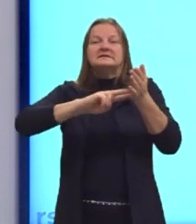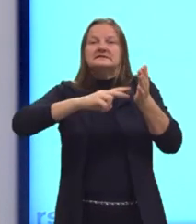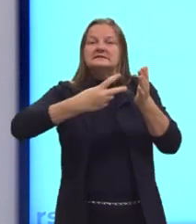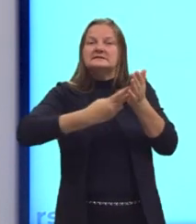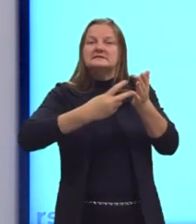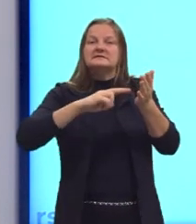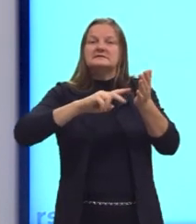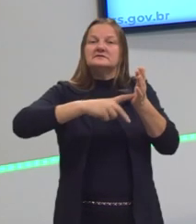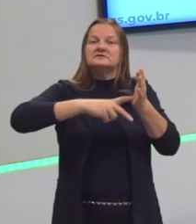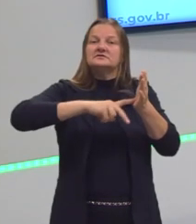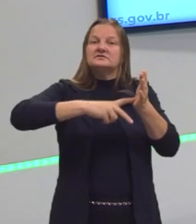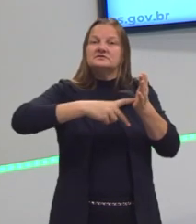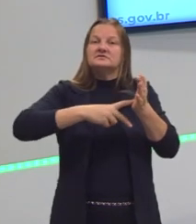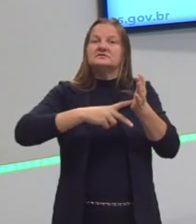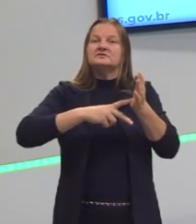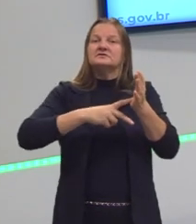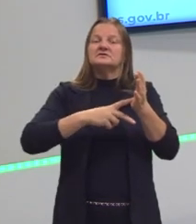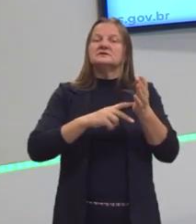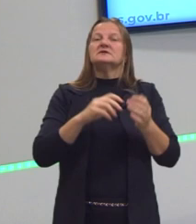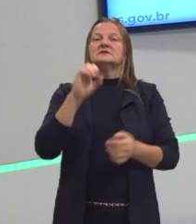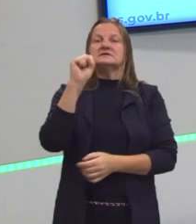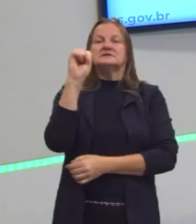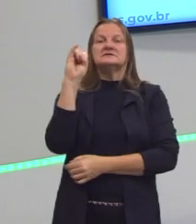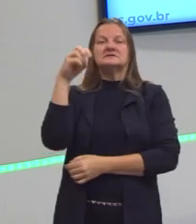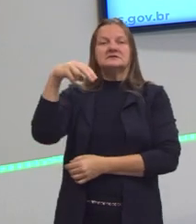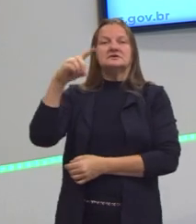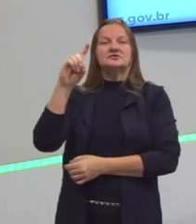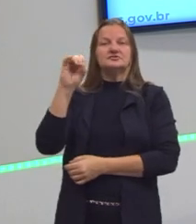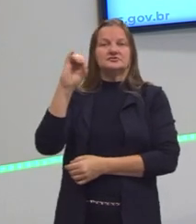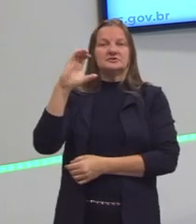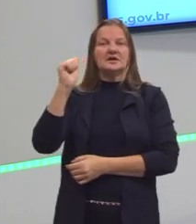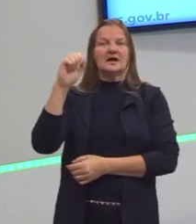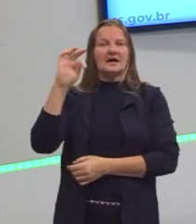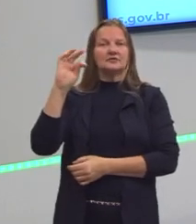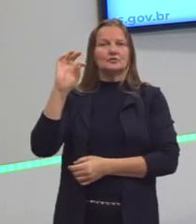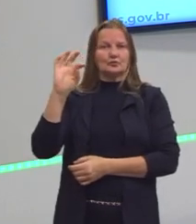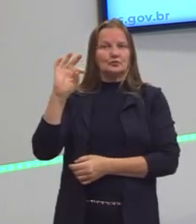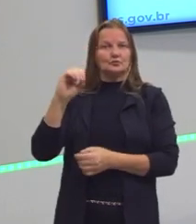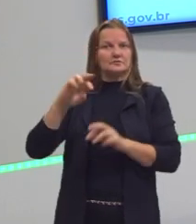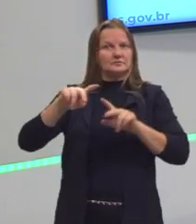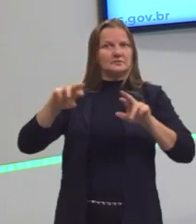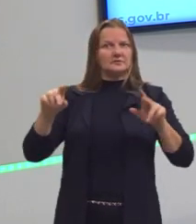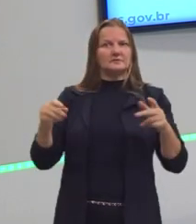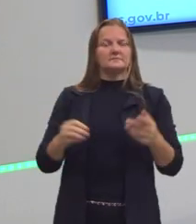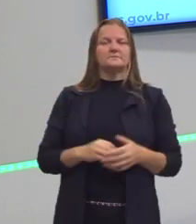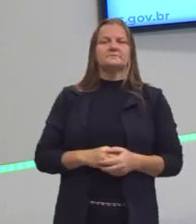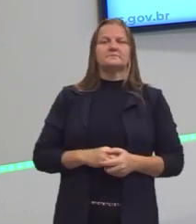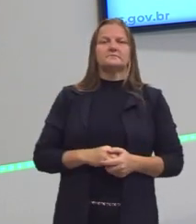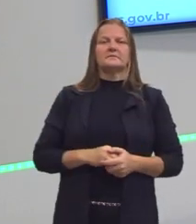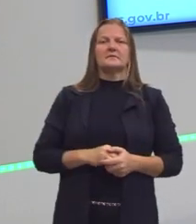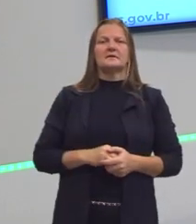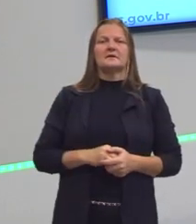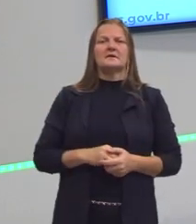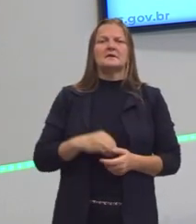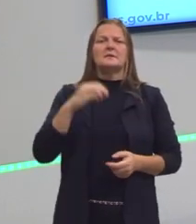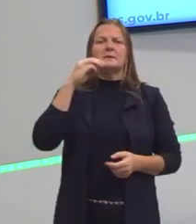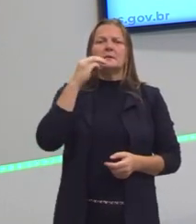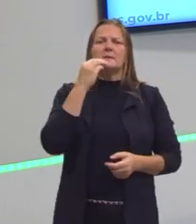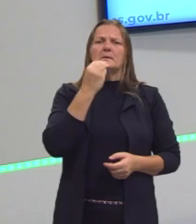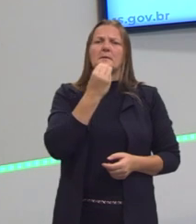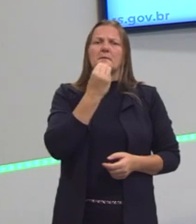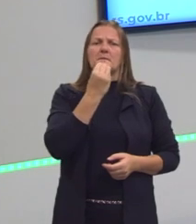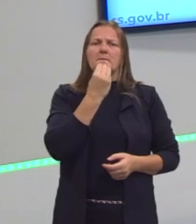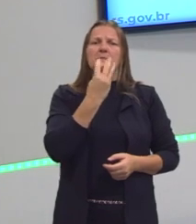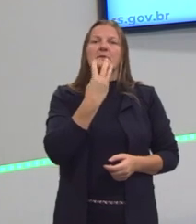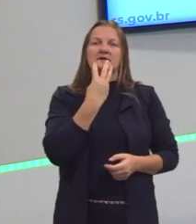Weber, é algo muito importante. Vocês lembram que o Weber é o sujeito que fala da ação social, né? São os indivíduos que